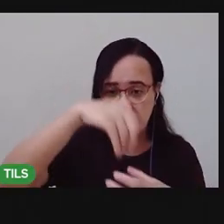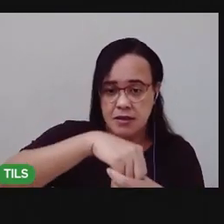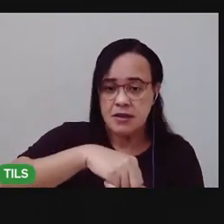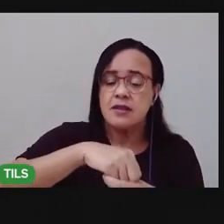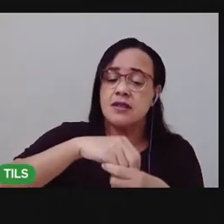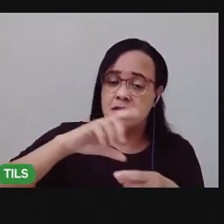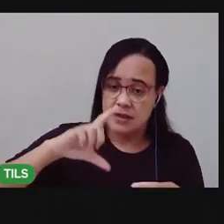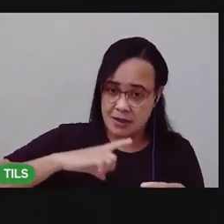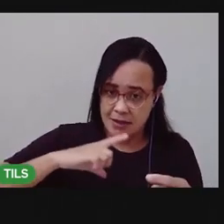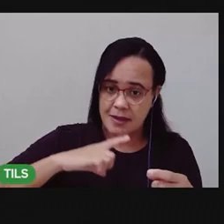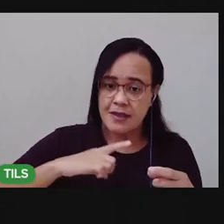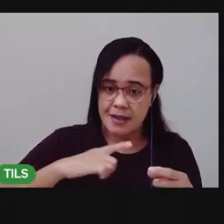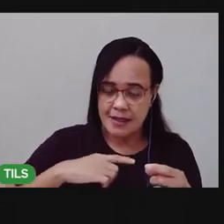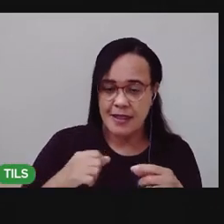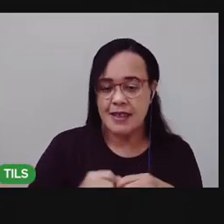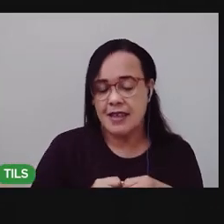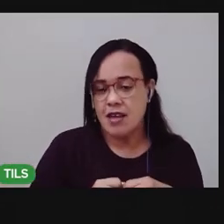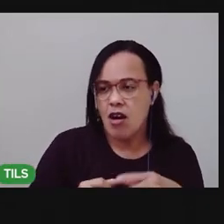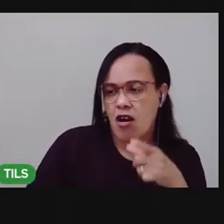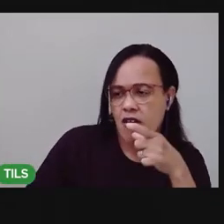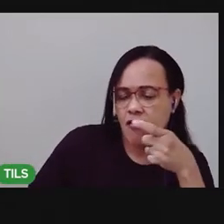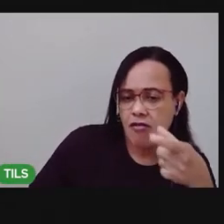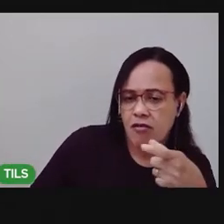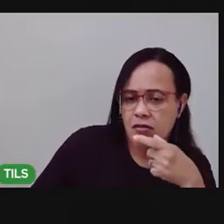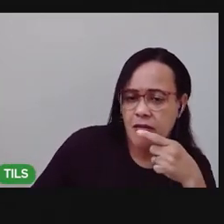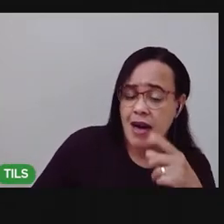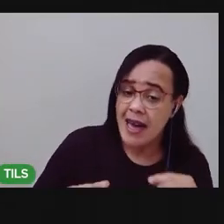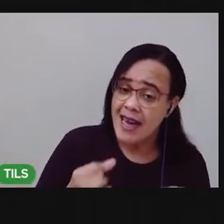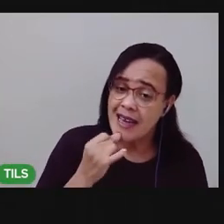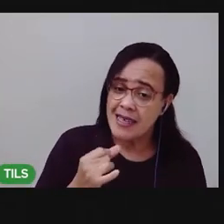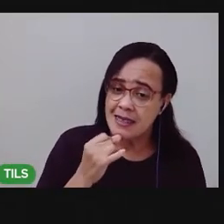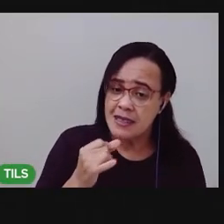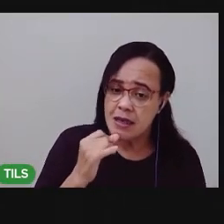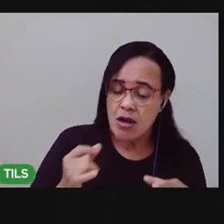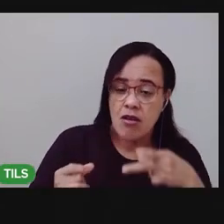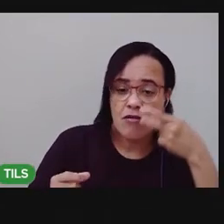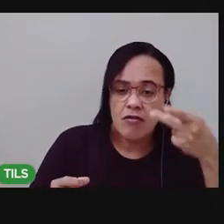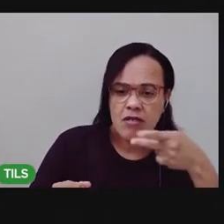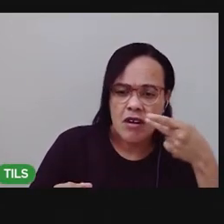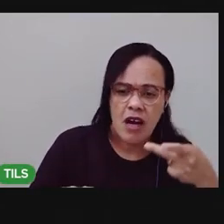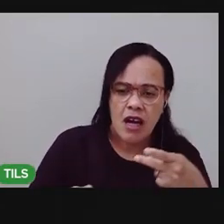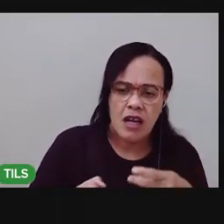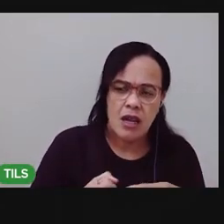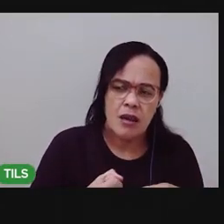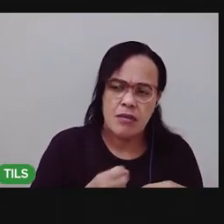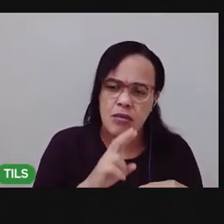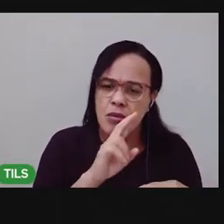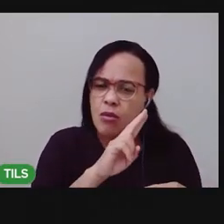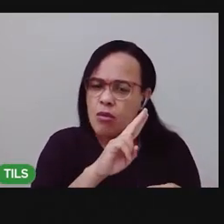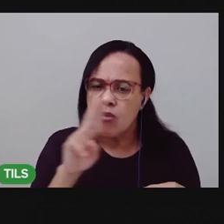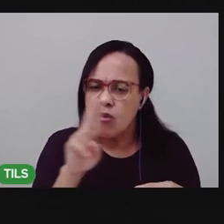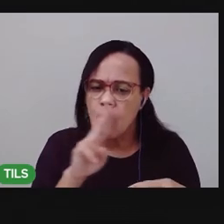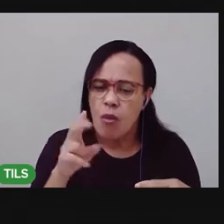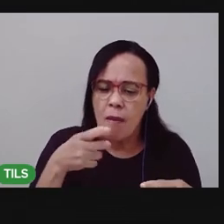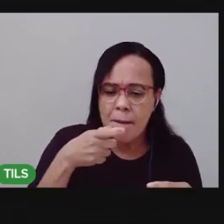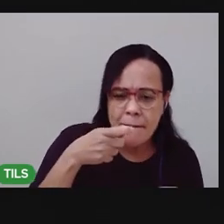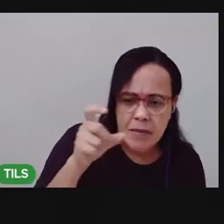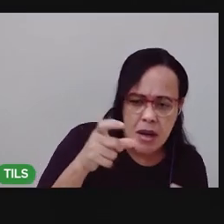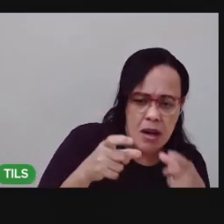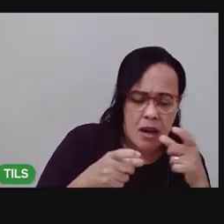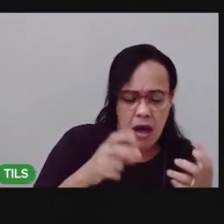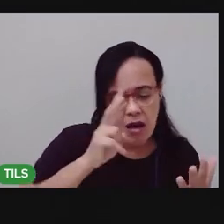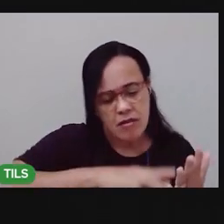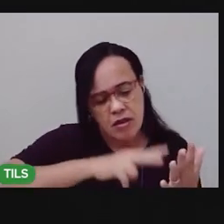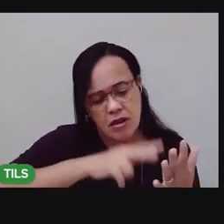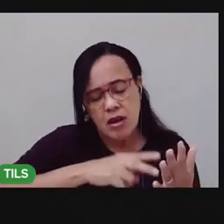Que são as vezes que a gente abre a boca para dizer o nome daquela palavra. Que é as vezes que a gente abriu a boca para ler.